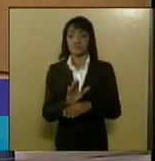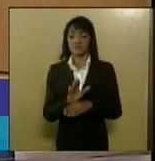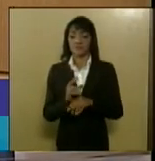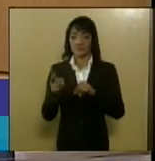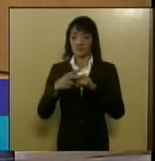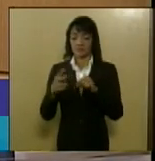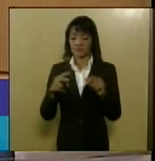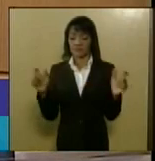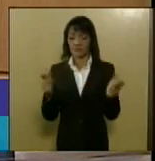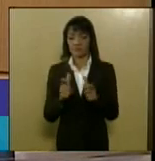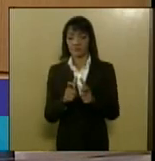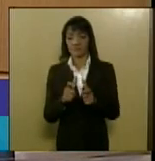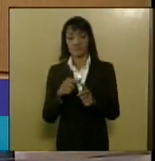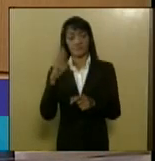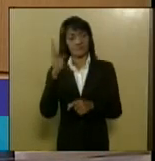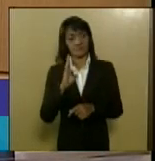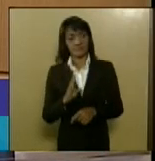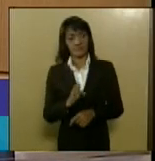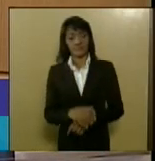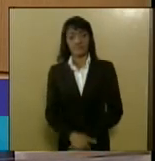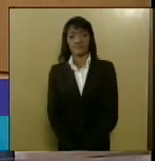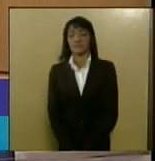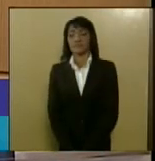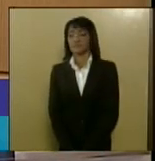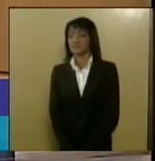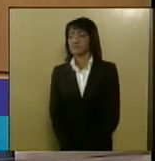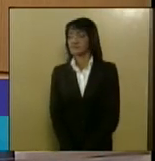tabagismo no Brasil a próxima por favor